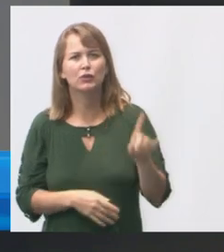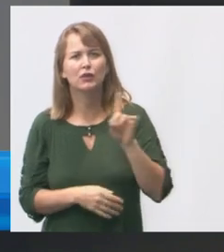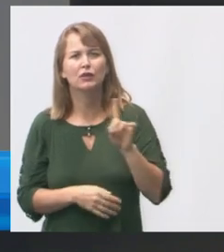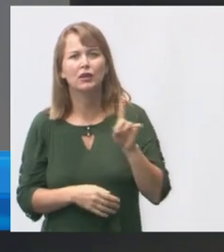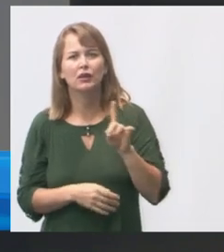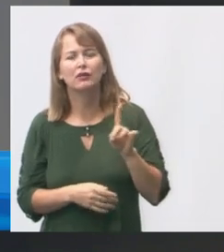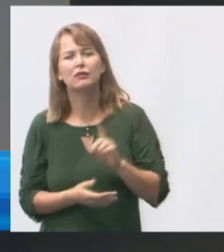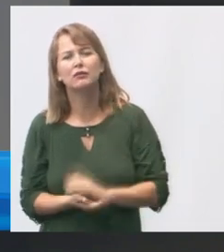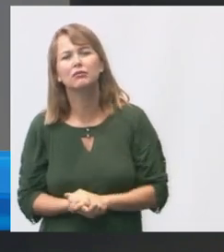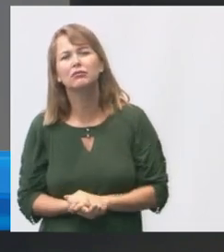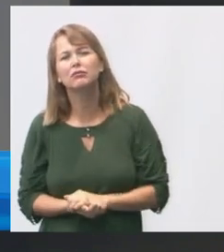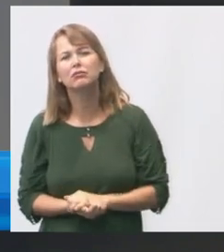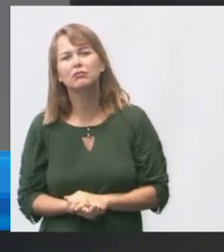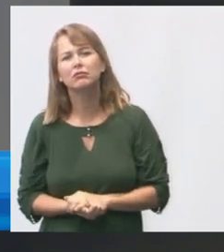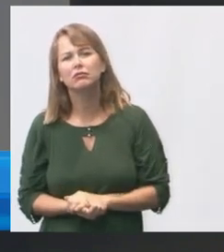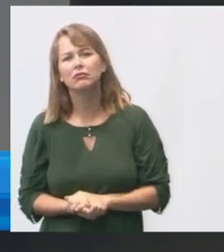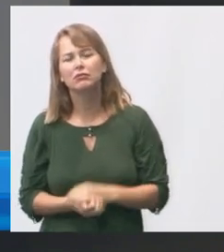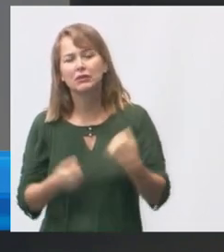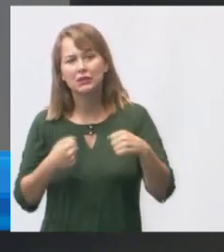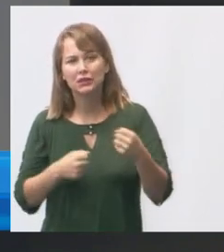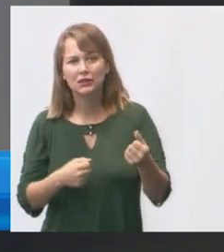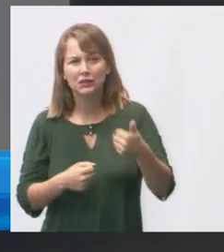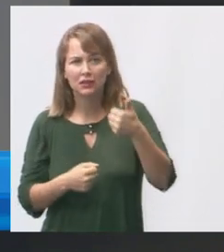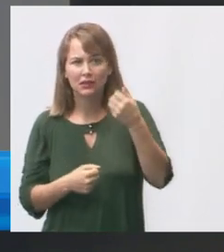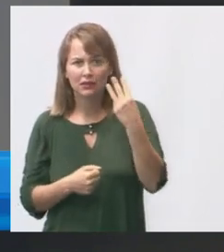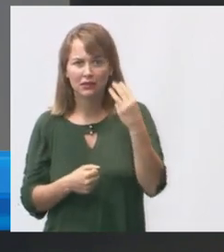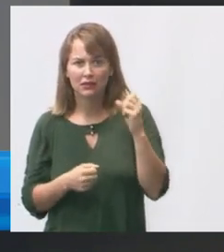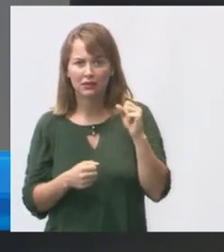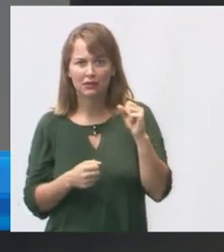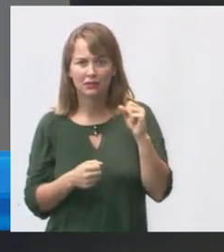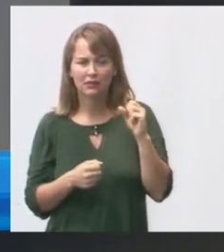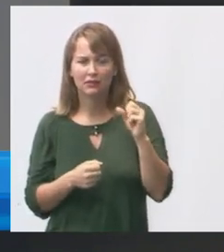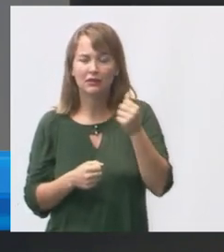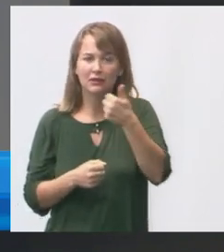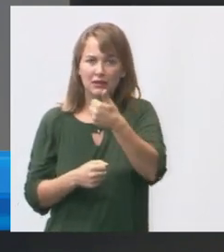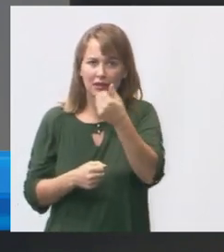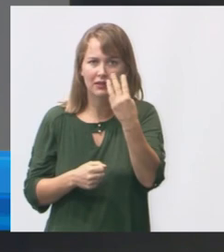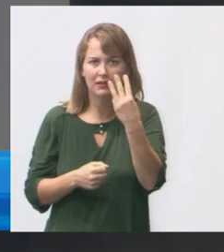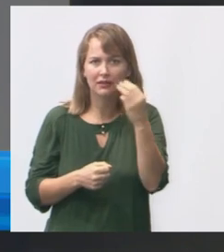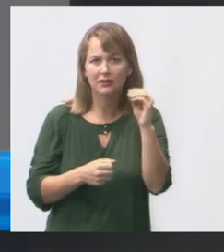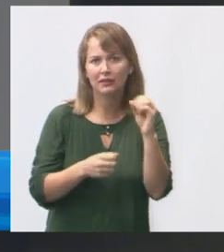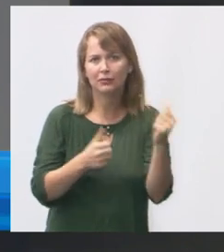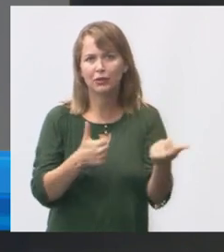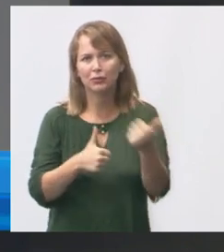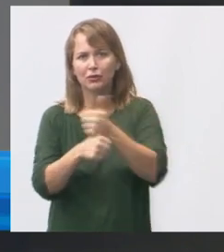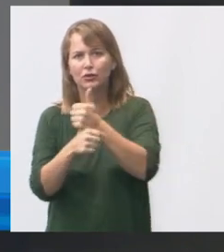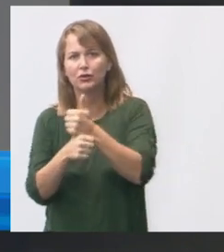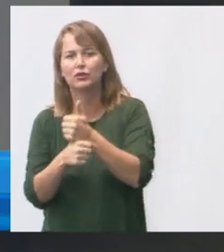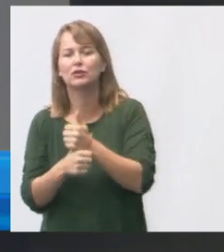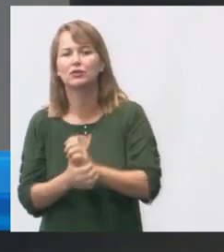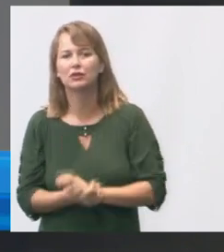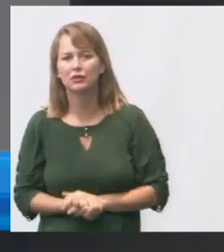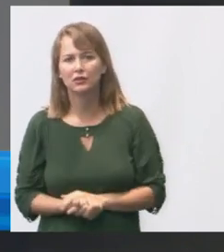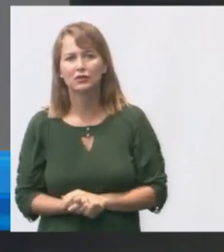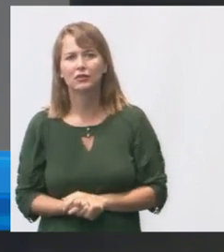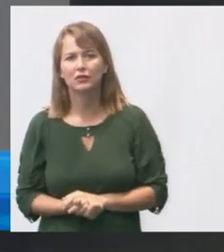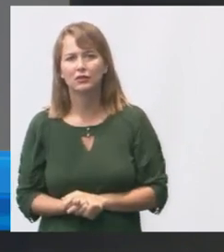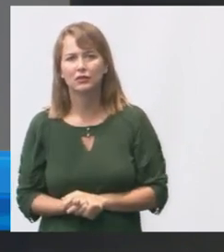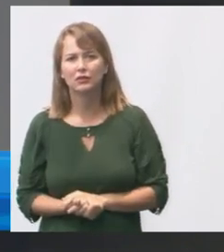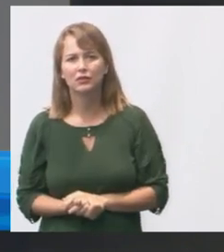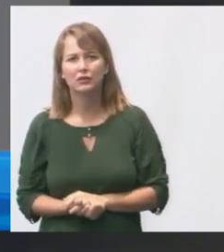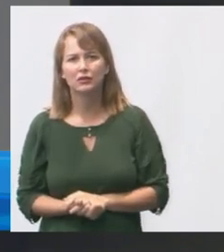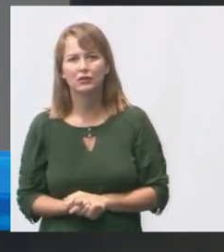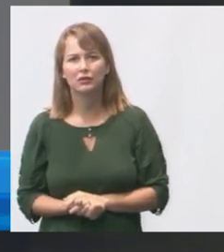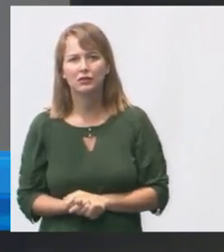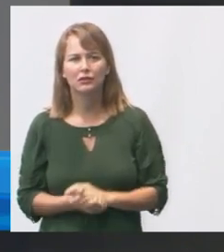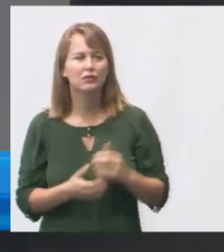própria SEMUS usa mais então precisa de 130 nessa escola para substituir pelas novas está passando não o cano